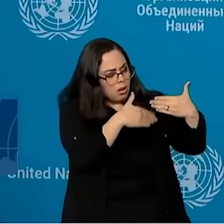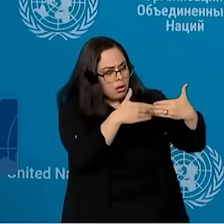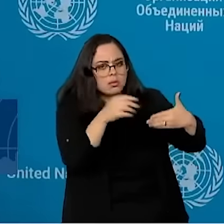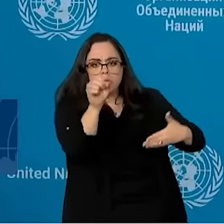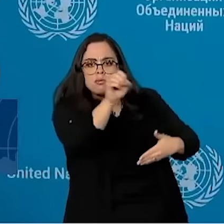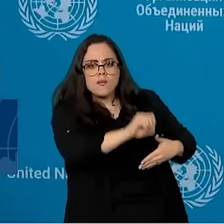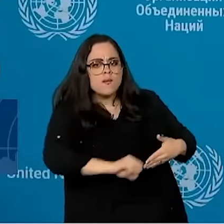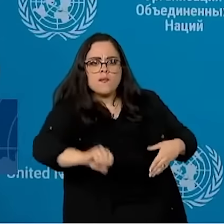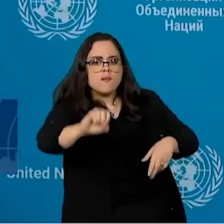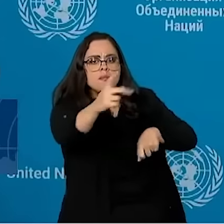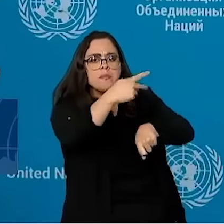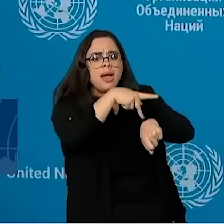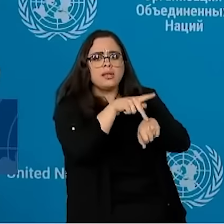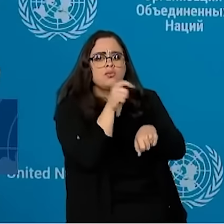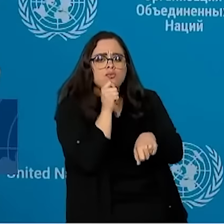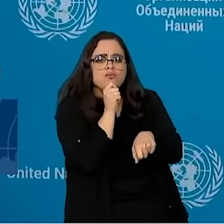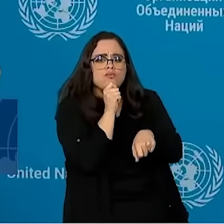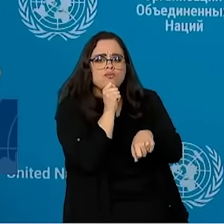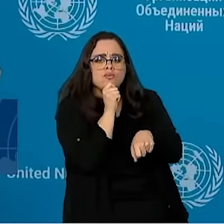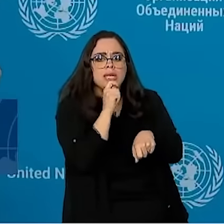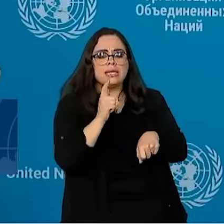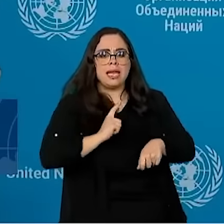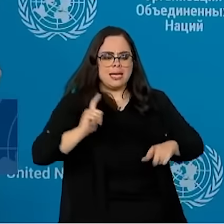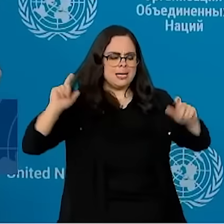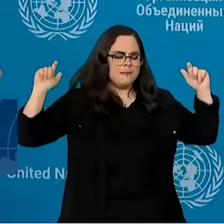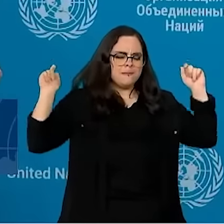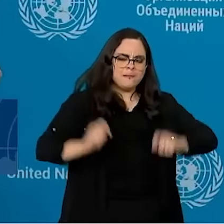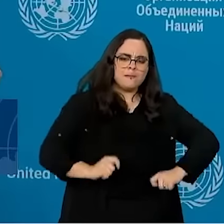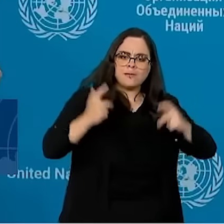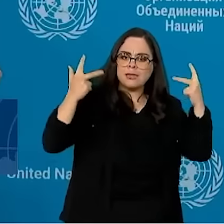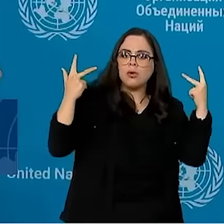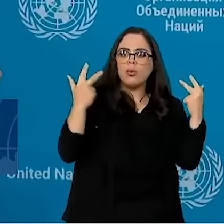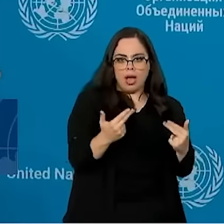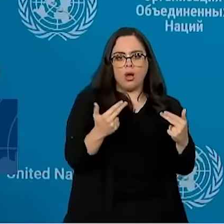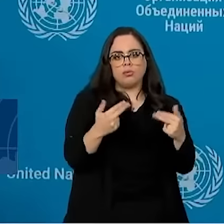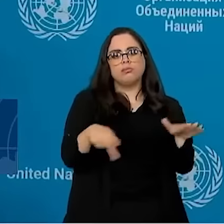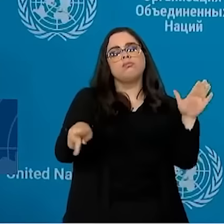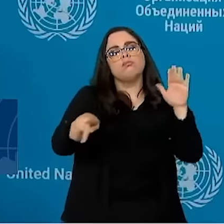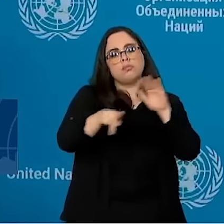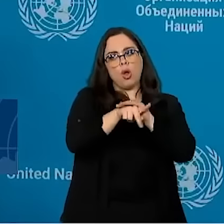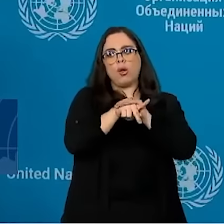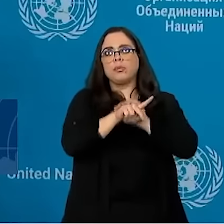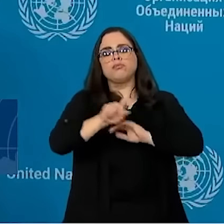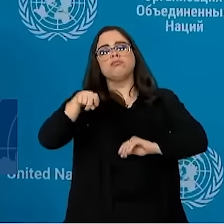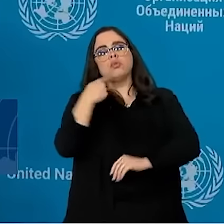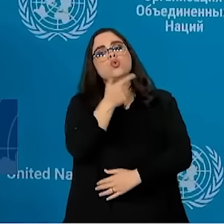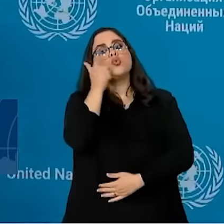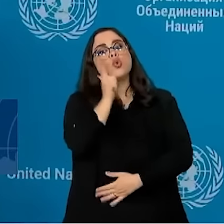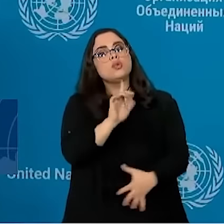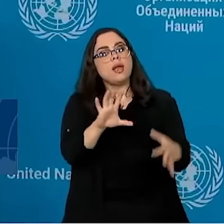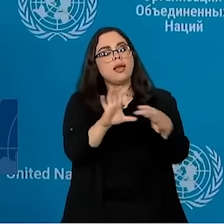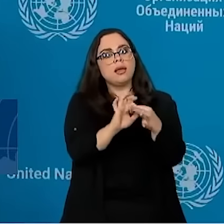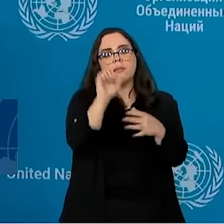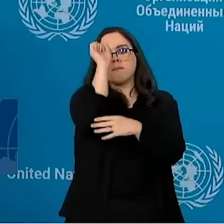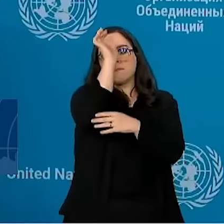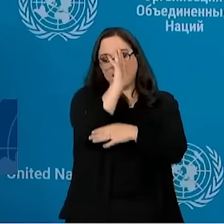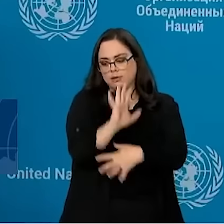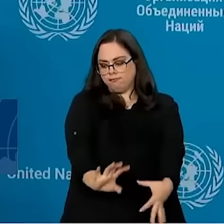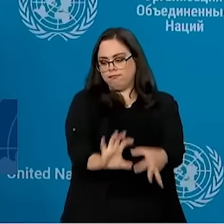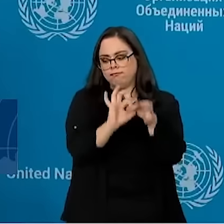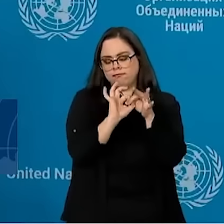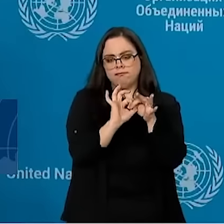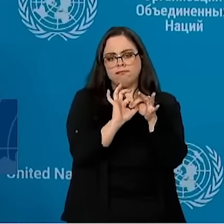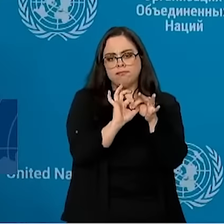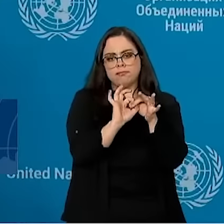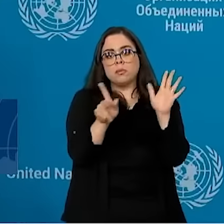nenhum país do mundo tem as condições, tem as condições, sabe, que o Brasil tem para